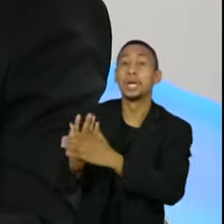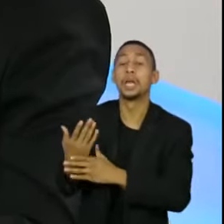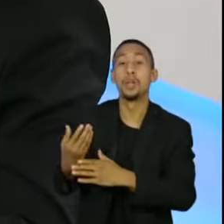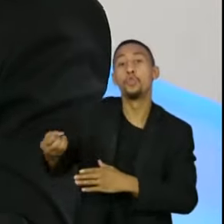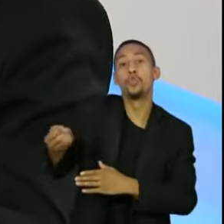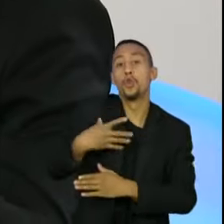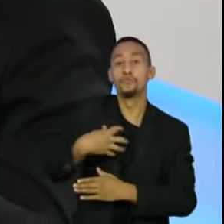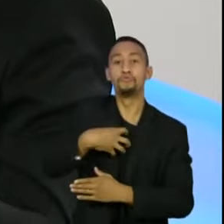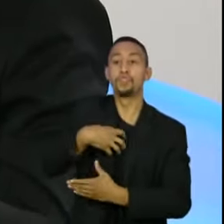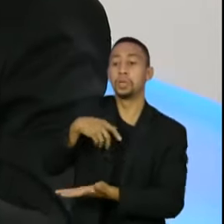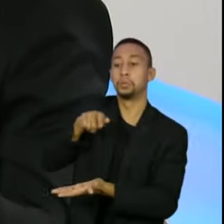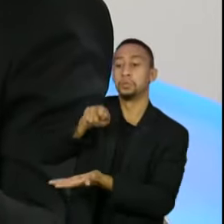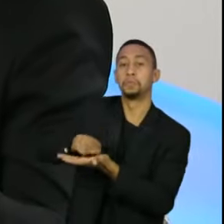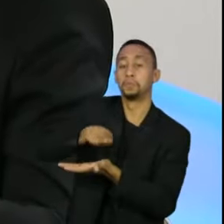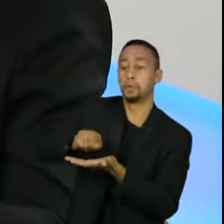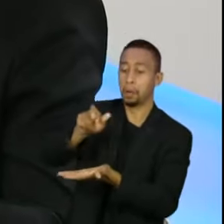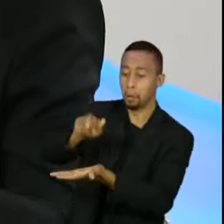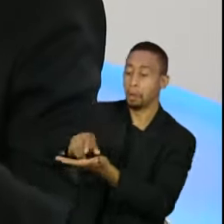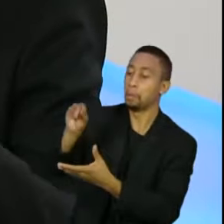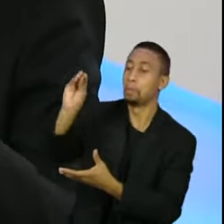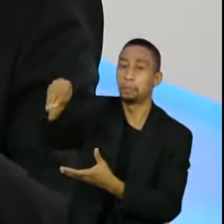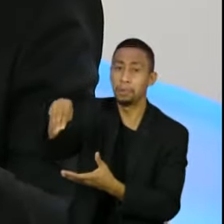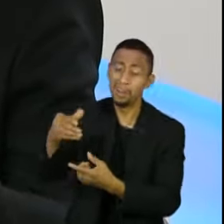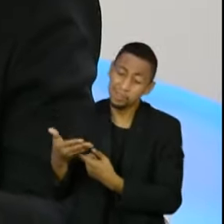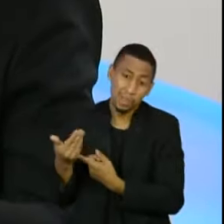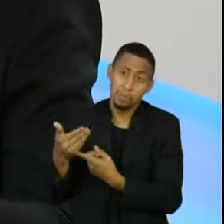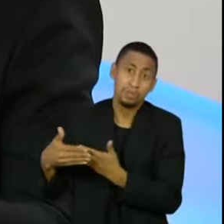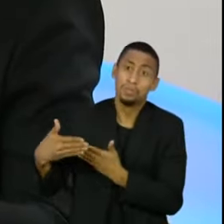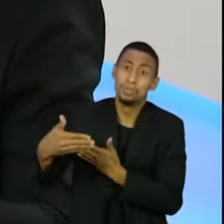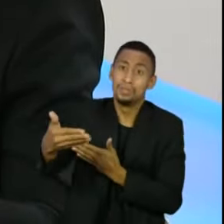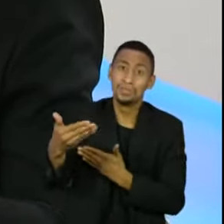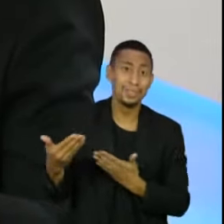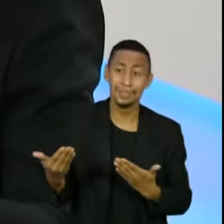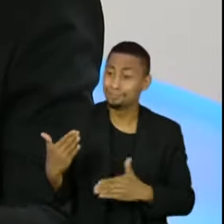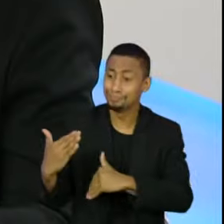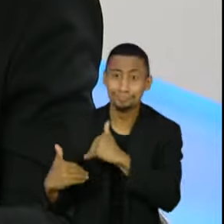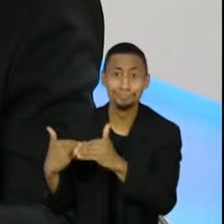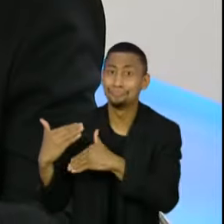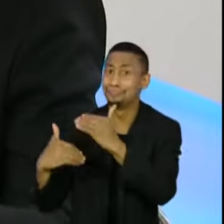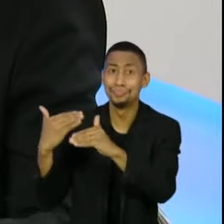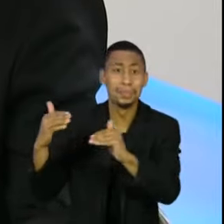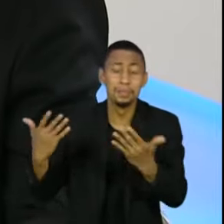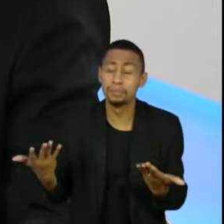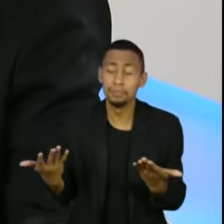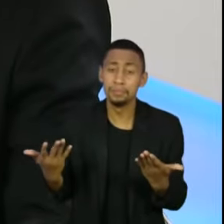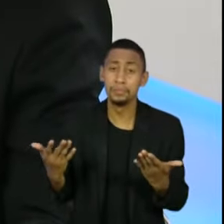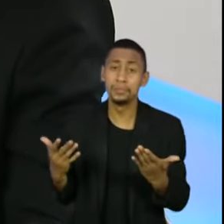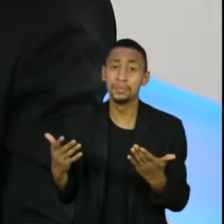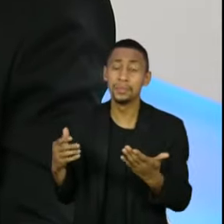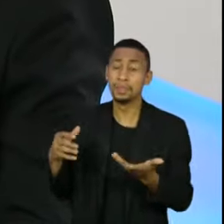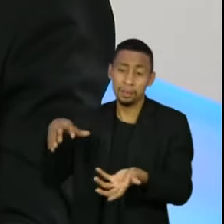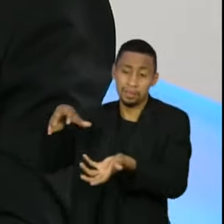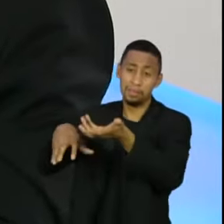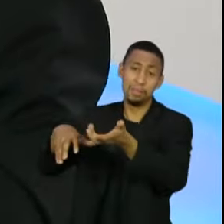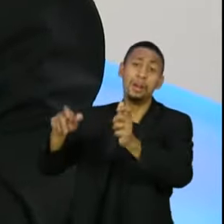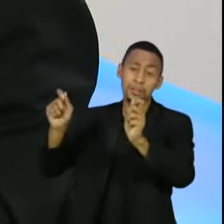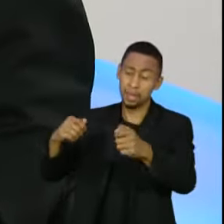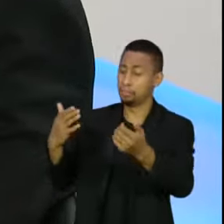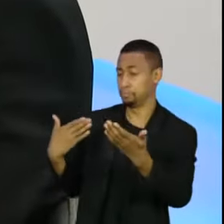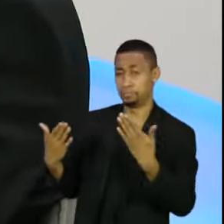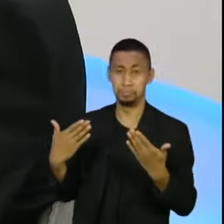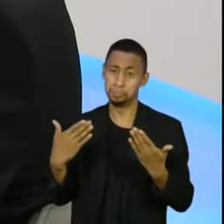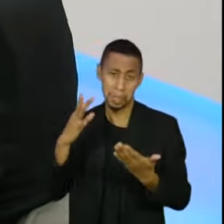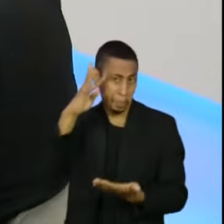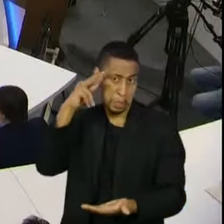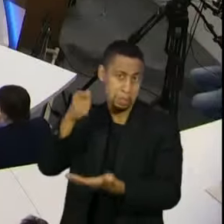A questão tecnológica tem evoluído tanto que nós podemos... Vamos permitir ouvir. Eu acho o parlamento é a casa de se ouvir e nós não podemos ser refratados